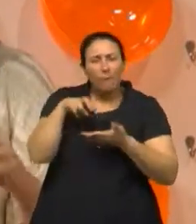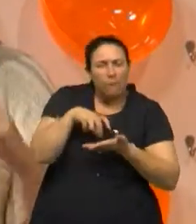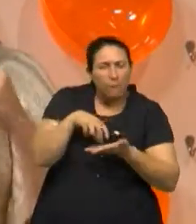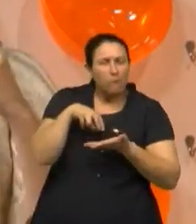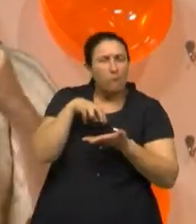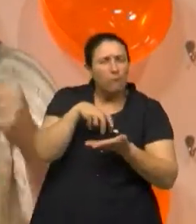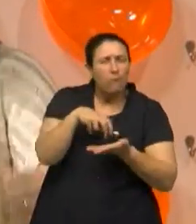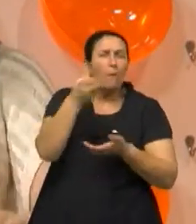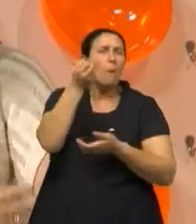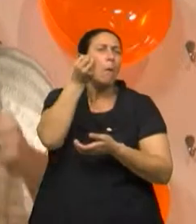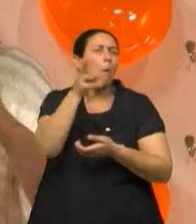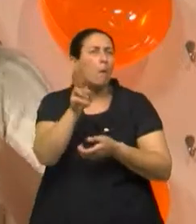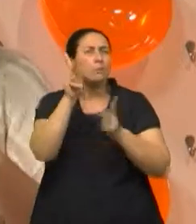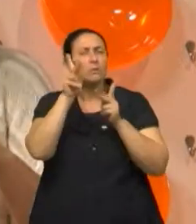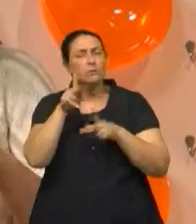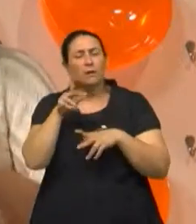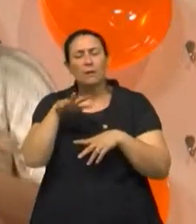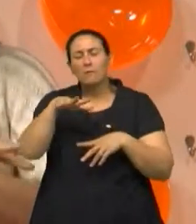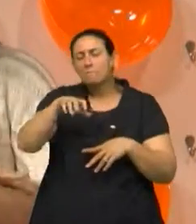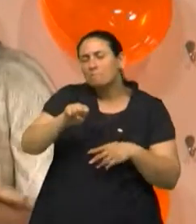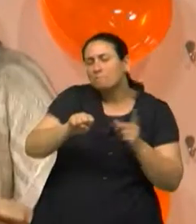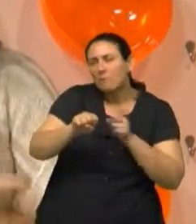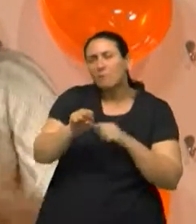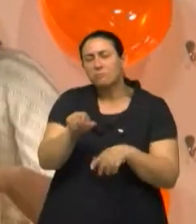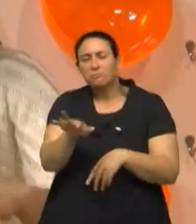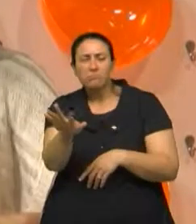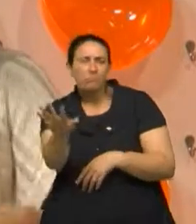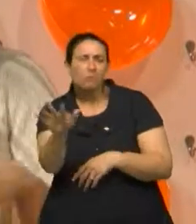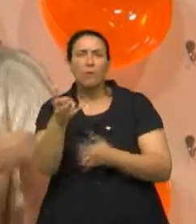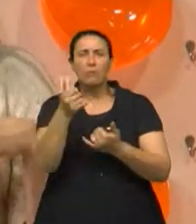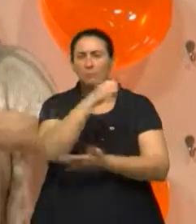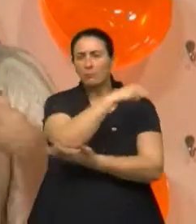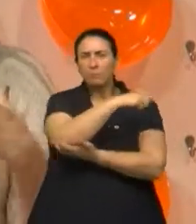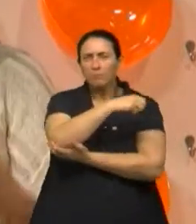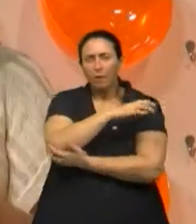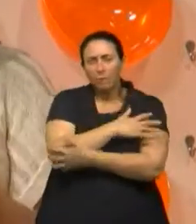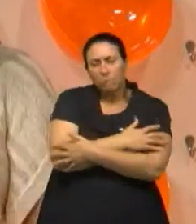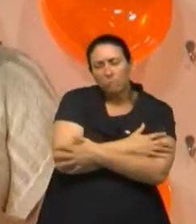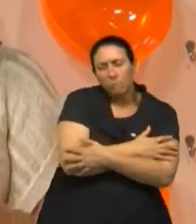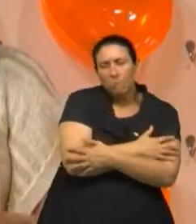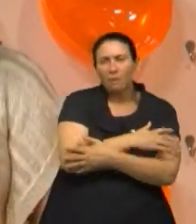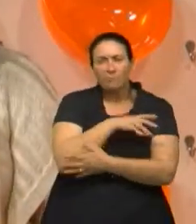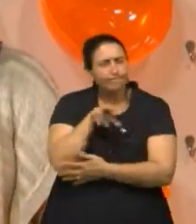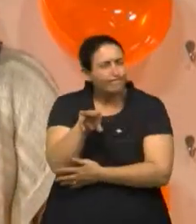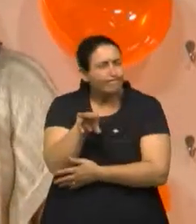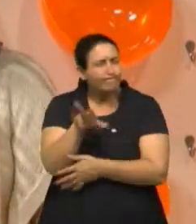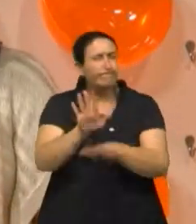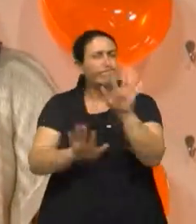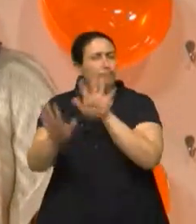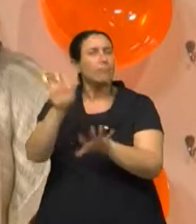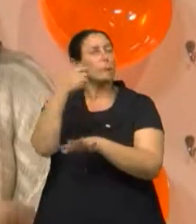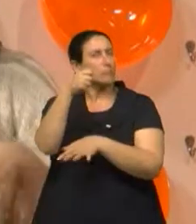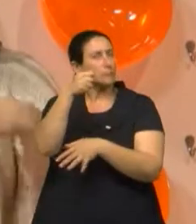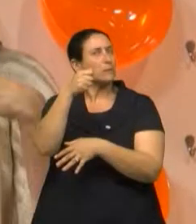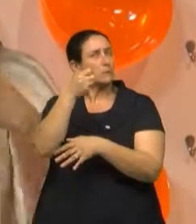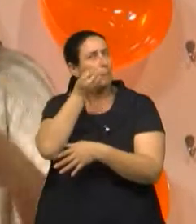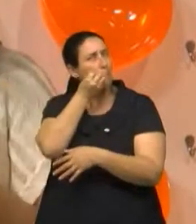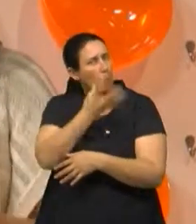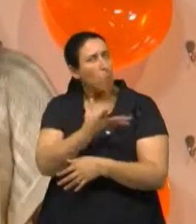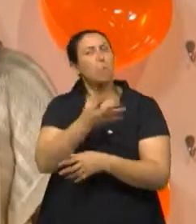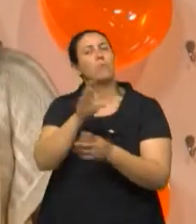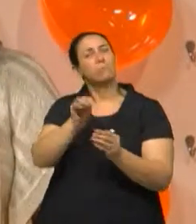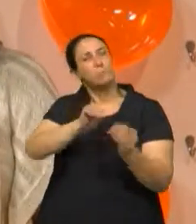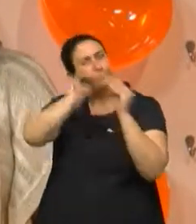perder a função do membro, não estica, não dobra, se bateu um cotovelo, um braço. Isso deve ser avaliado melhor, deve ser